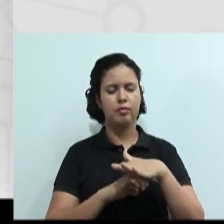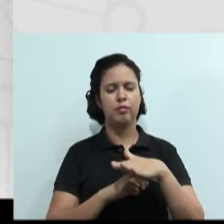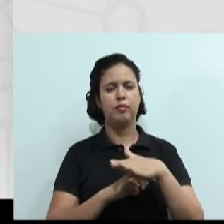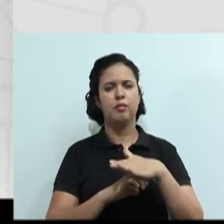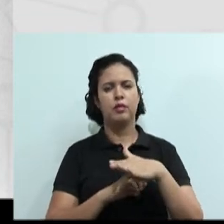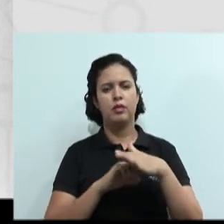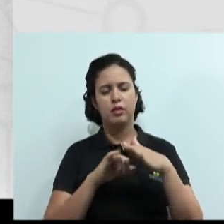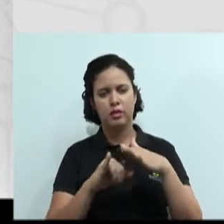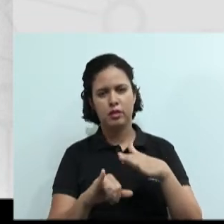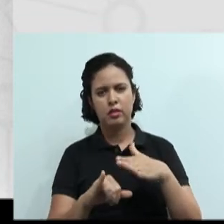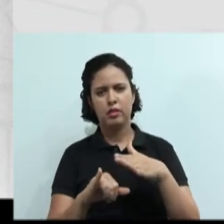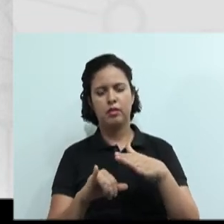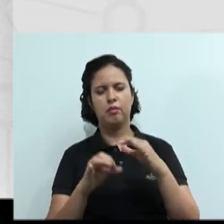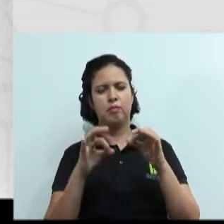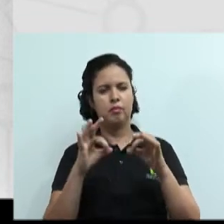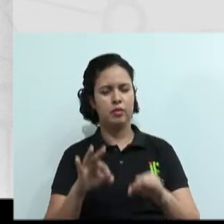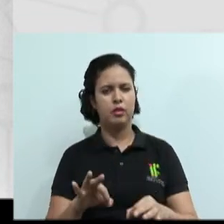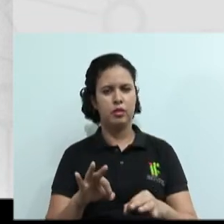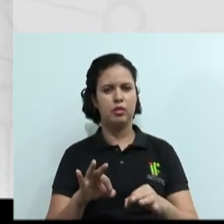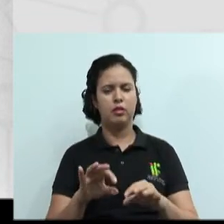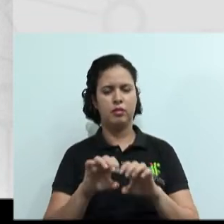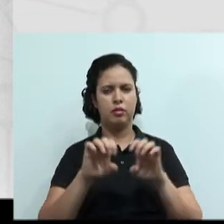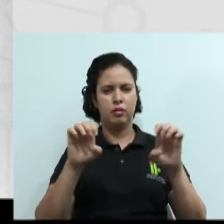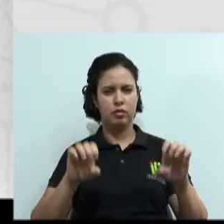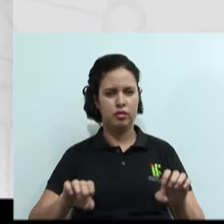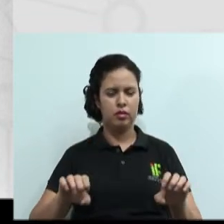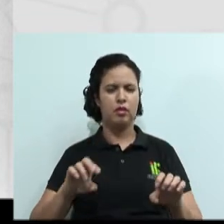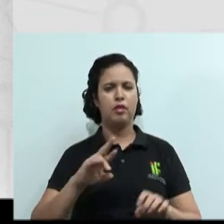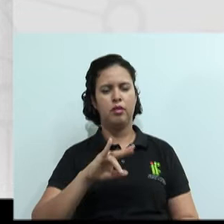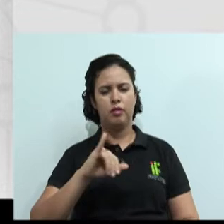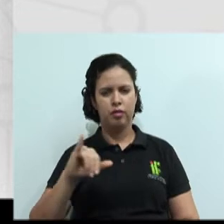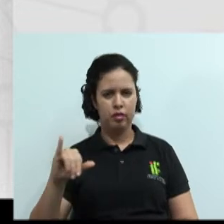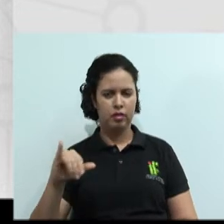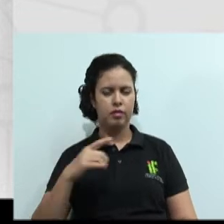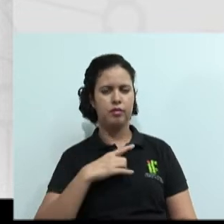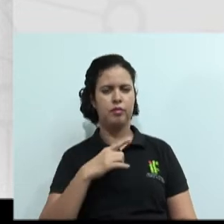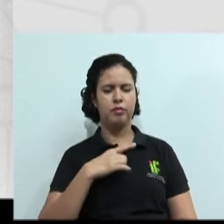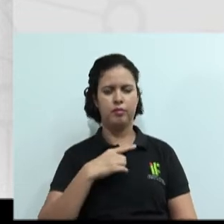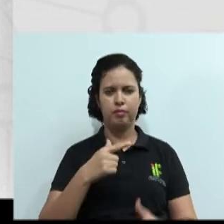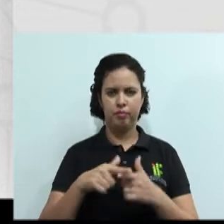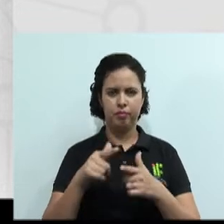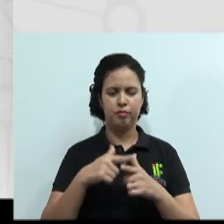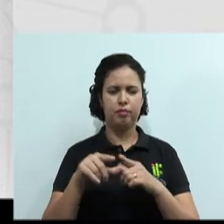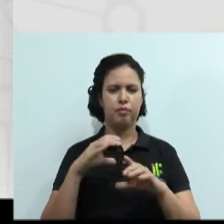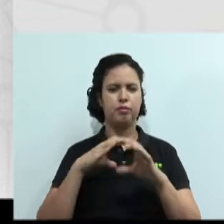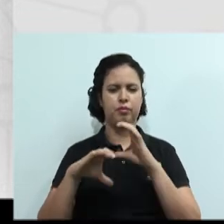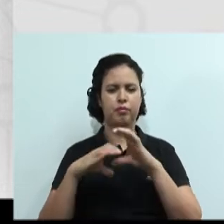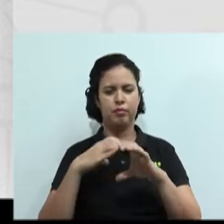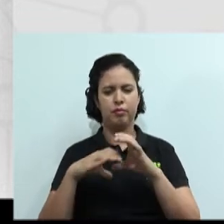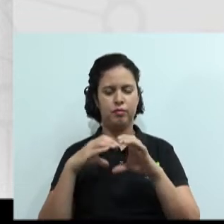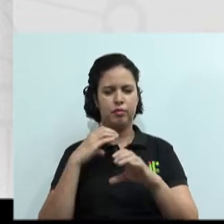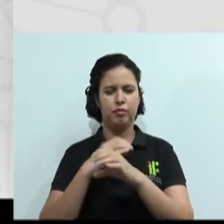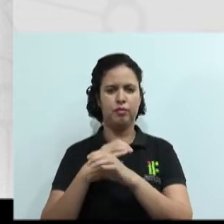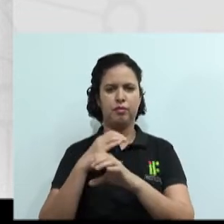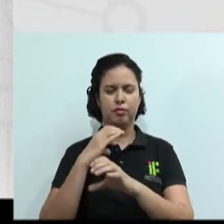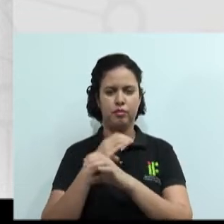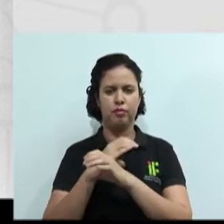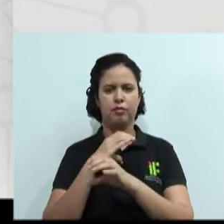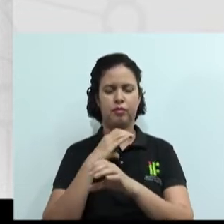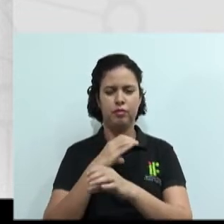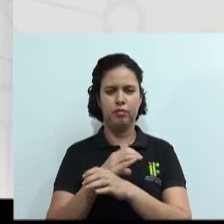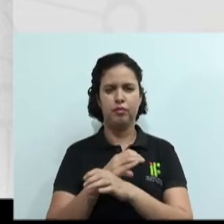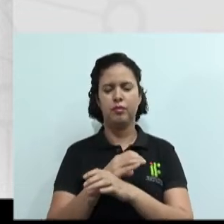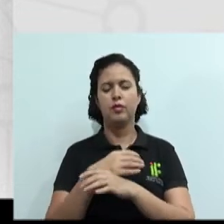definida, bem estruturada, vai ficar buraco, as pessoas não vão entender direito o que é para ser feito, o que é para realizar, qual é